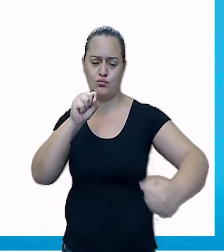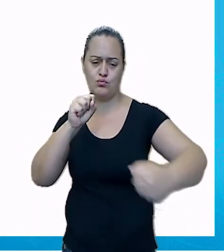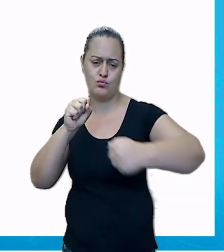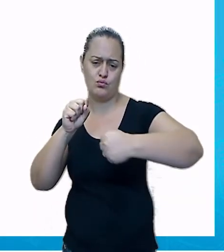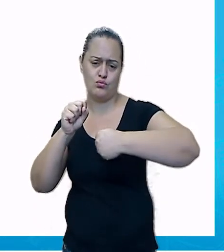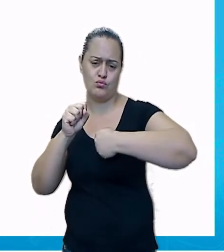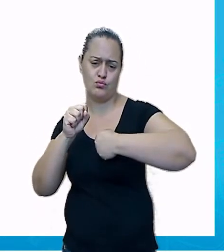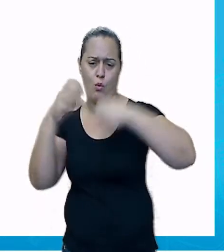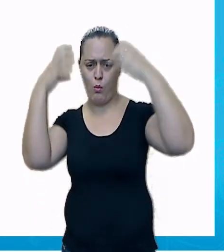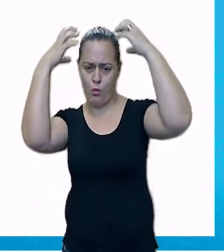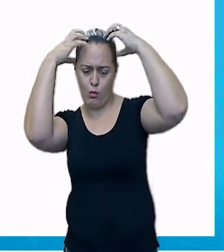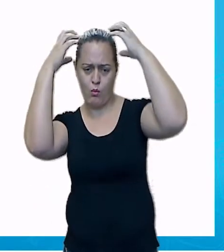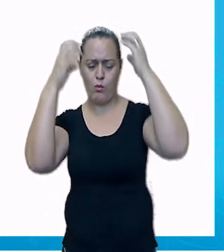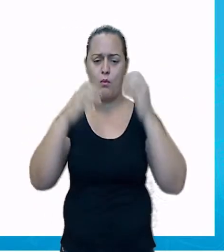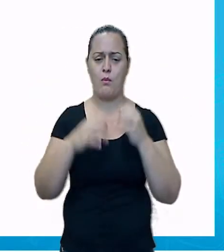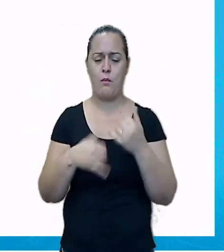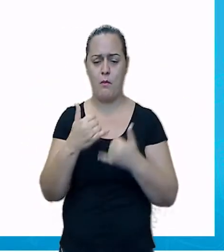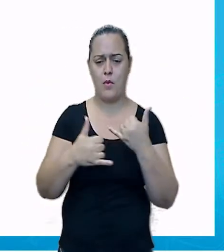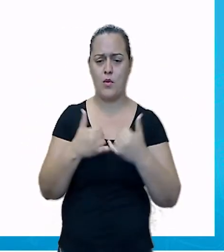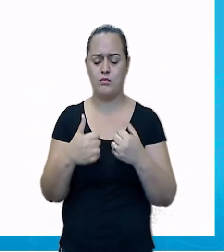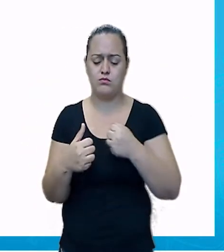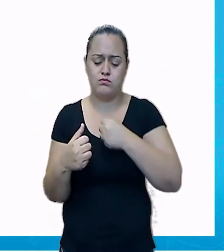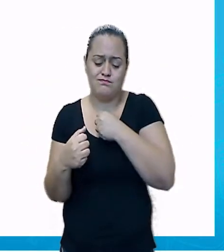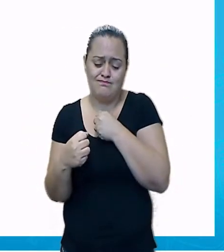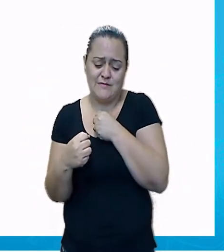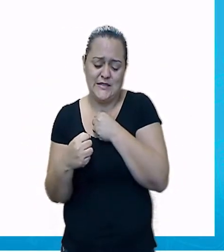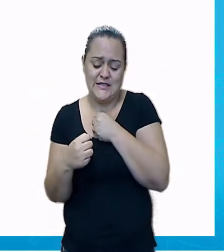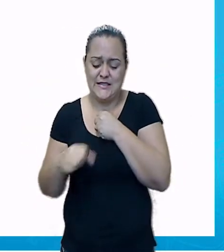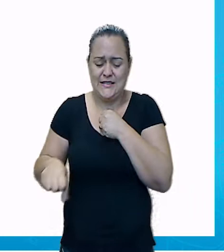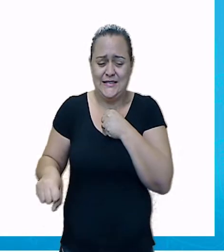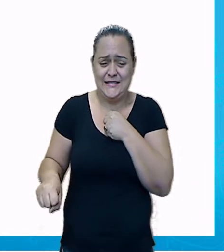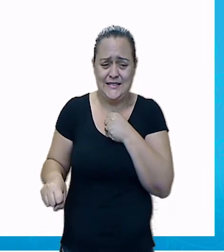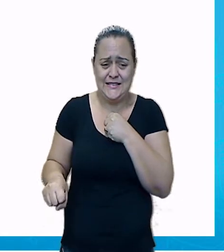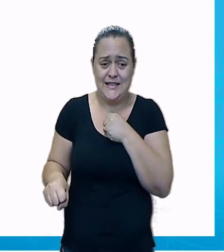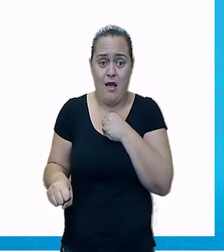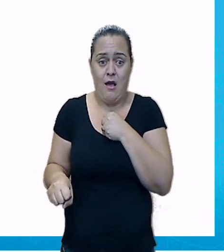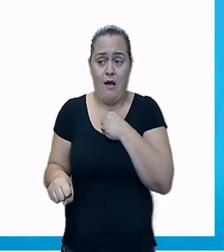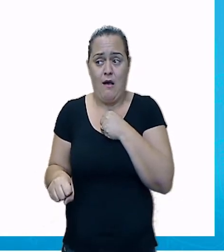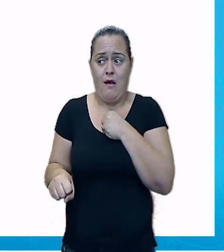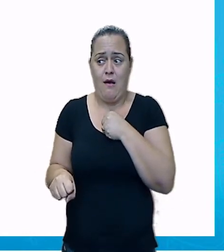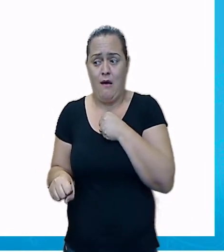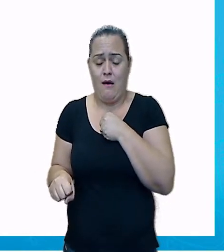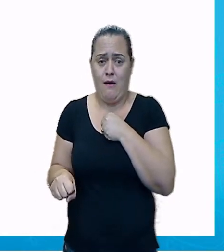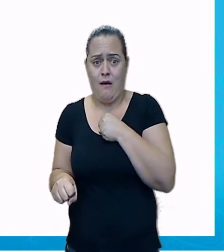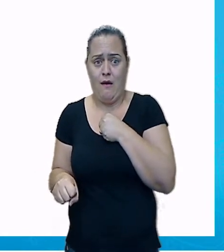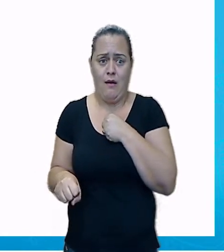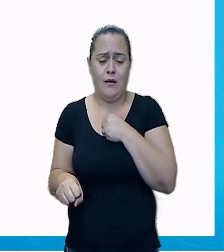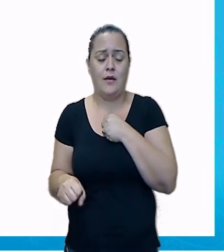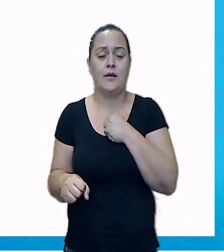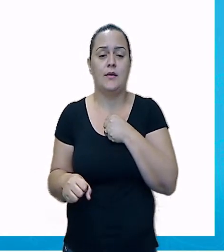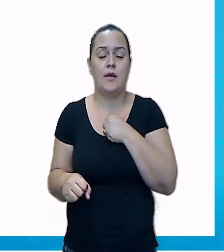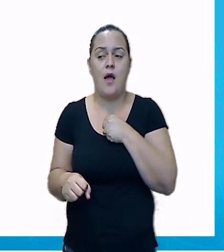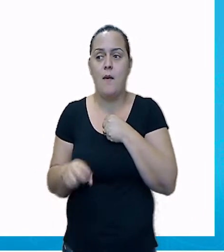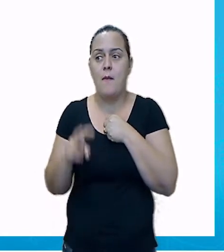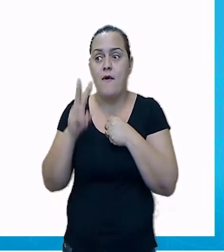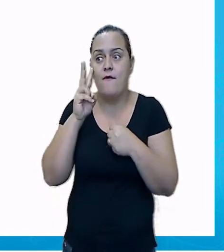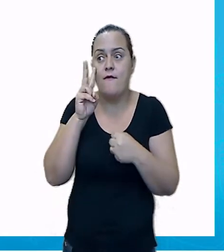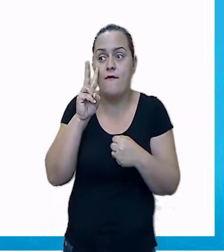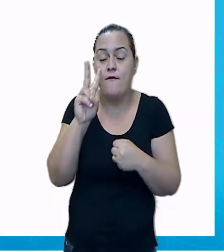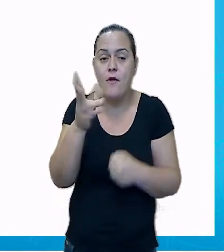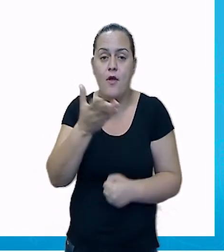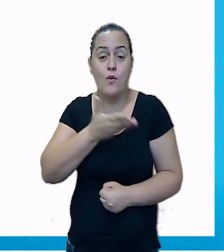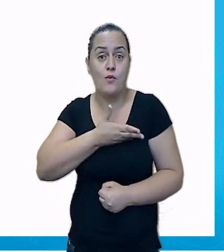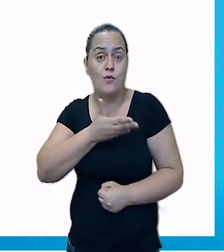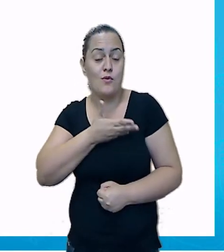coração. Mas assim que ela vê a Berenice, o Vitor, a Mariana e a